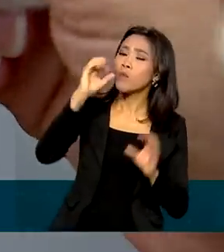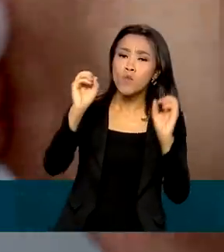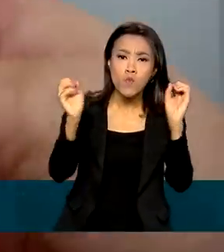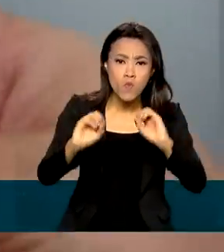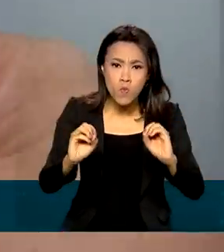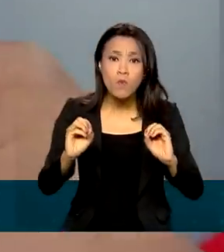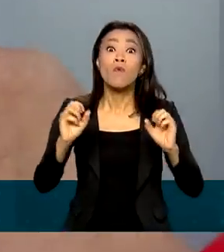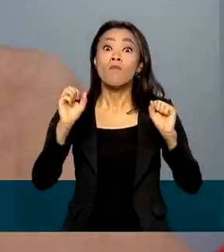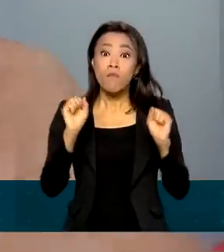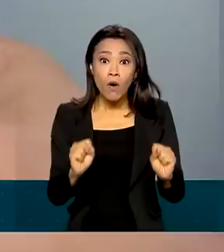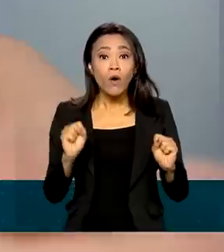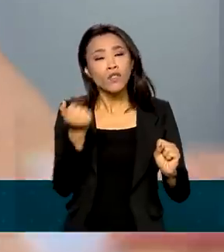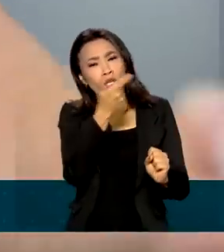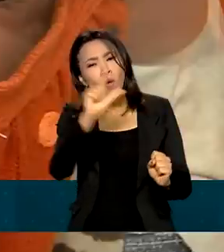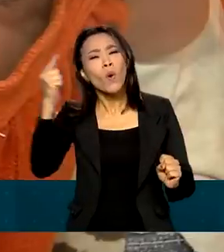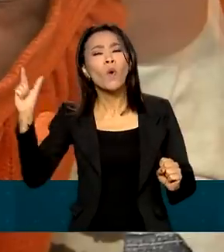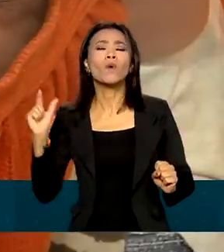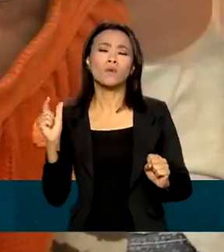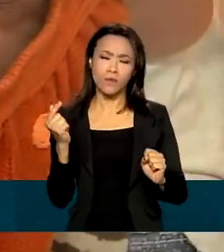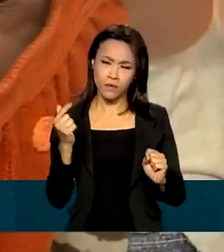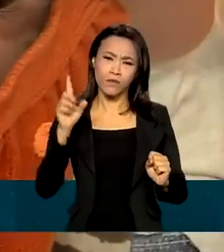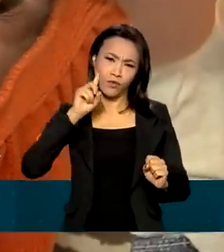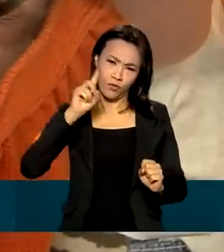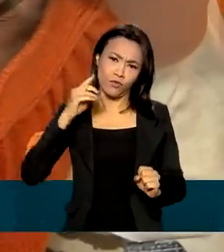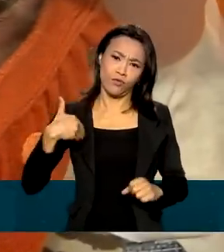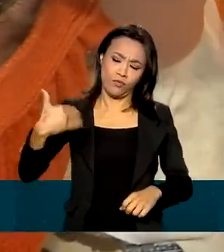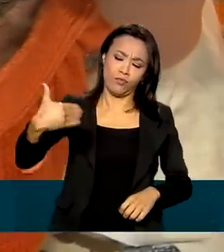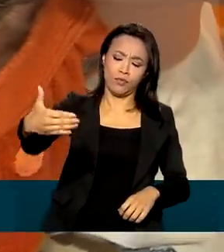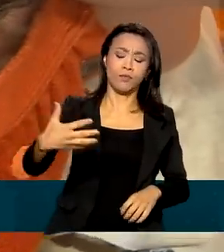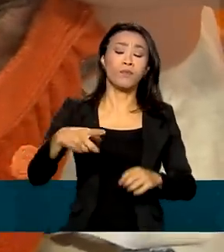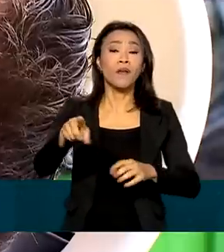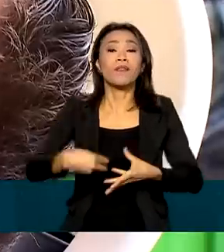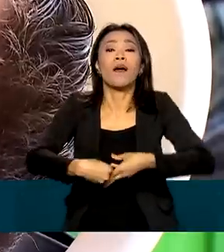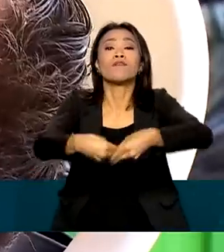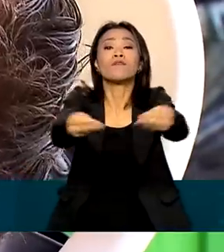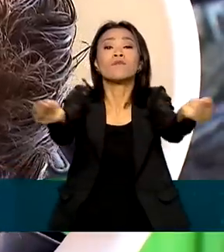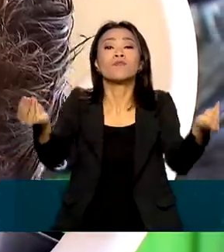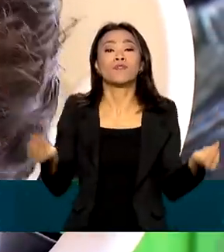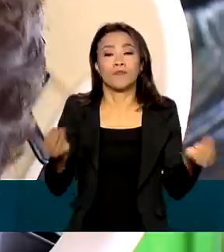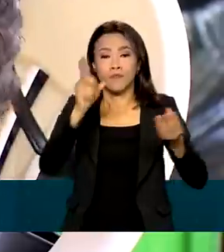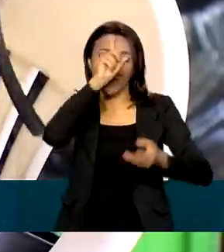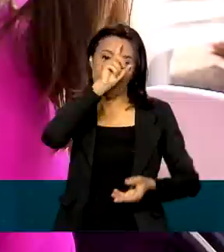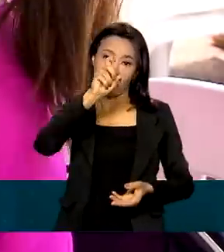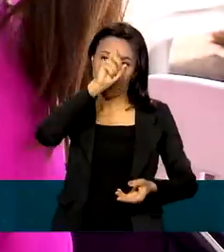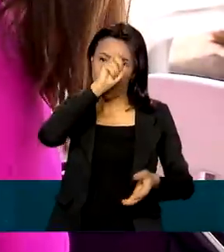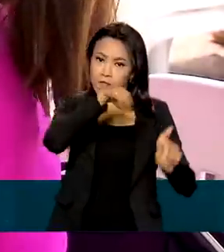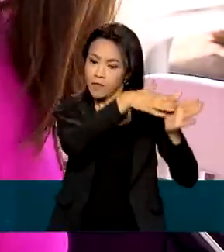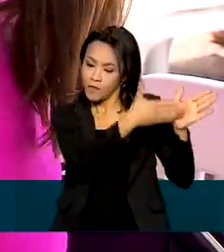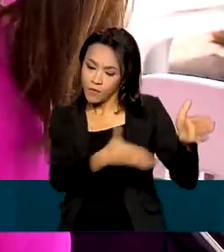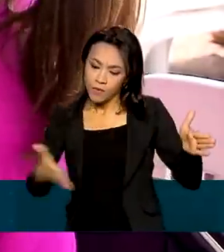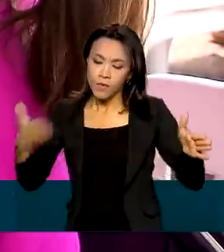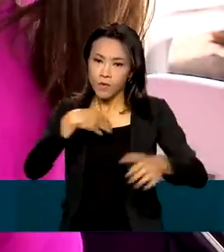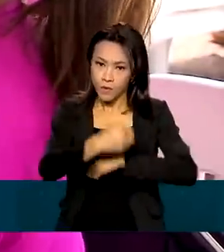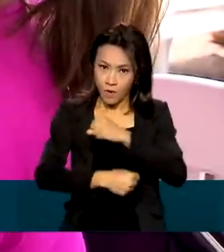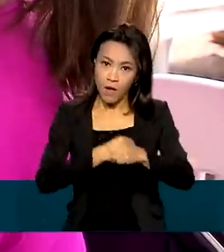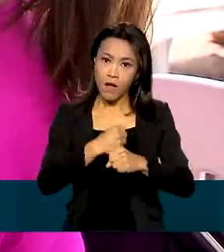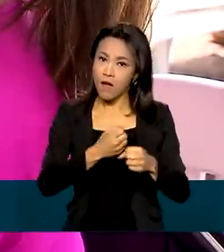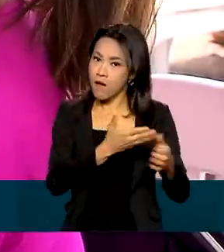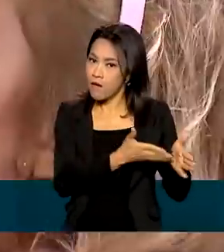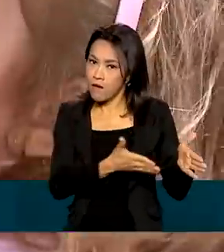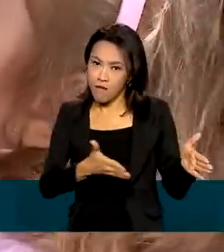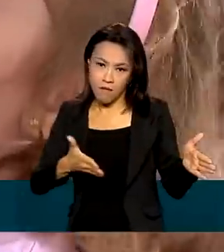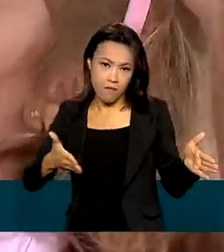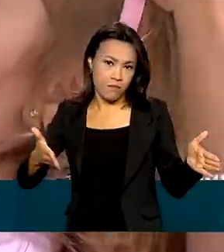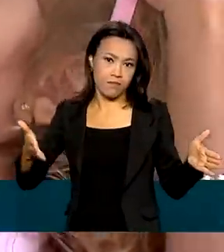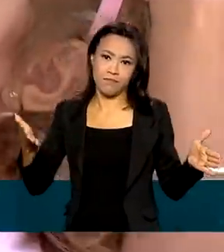fazer em outro momento, já que essa vacina fica disponível gratuitamente ao longo do ano nos postos de saúde. Vacina